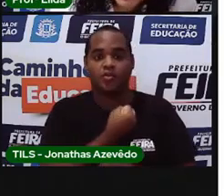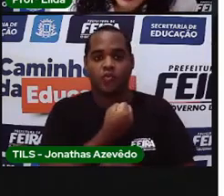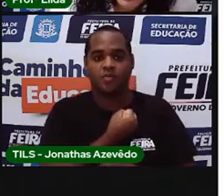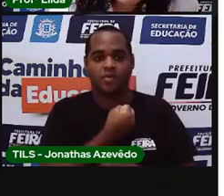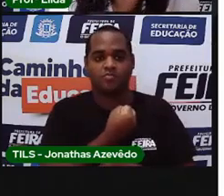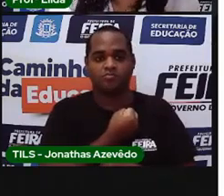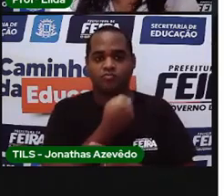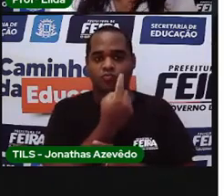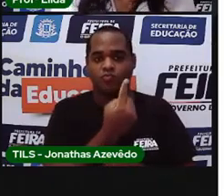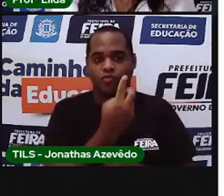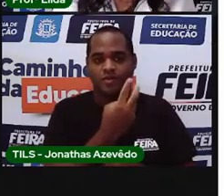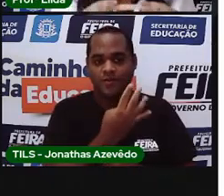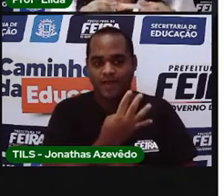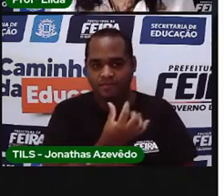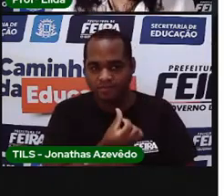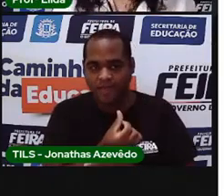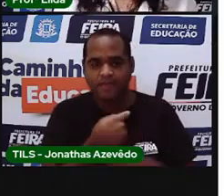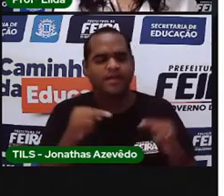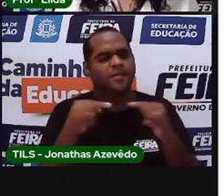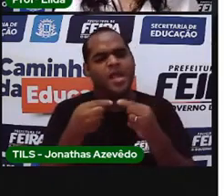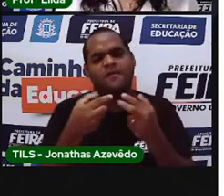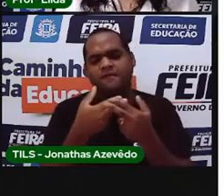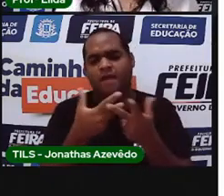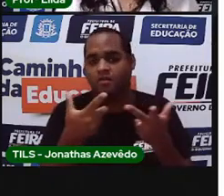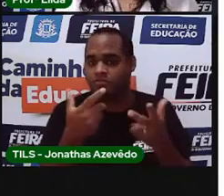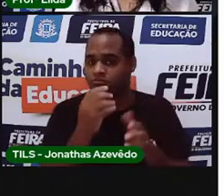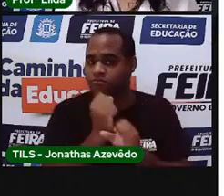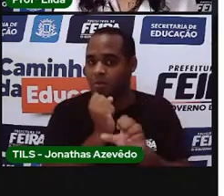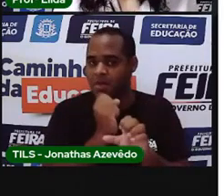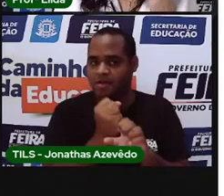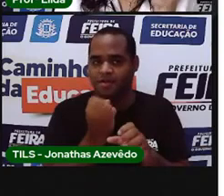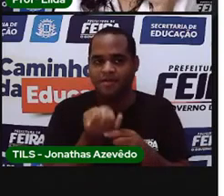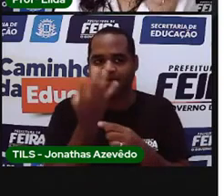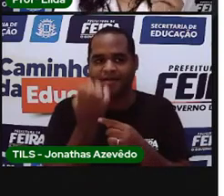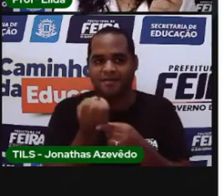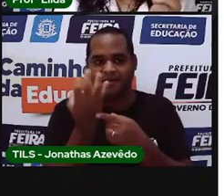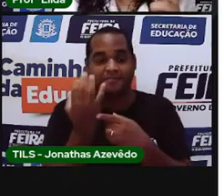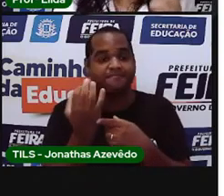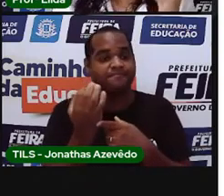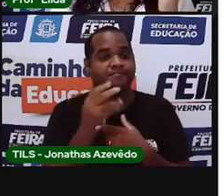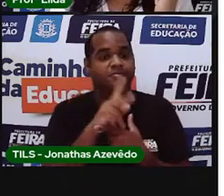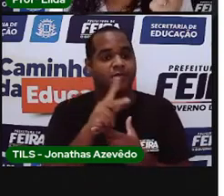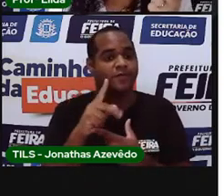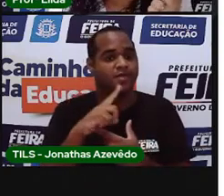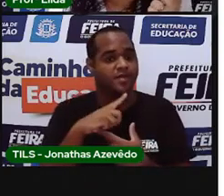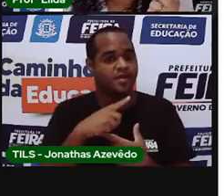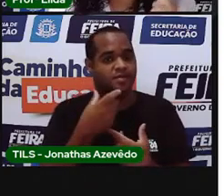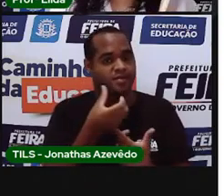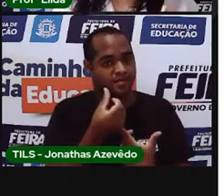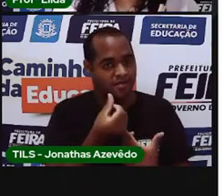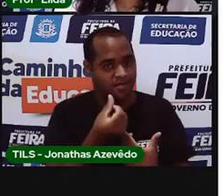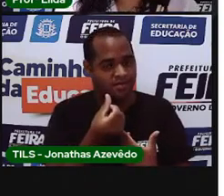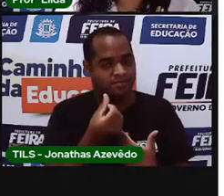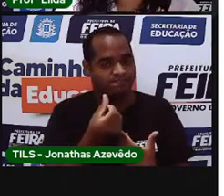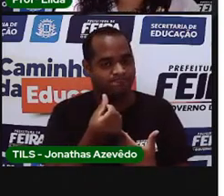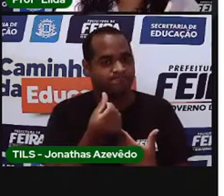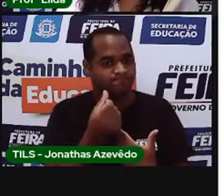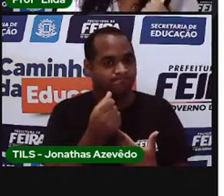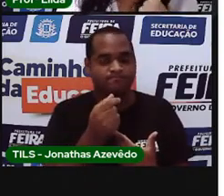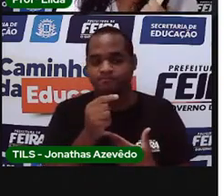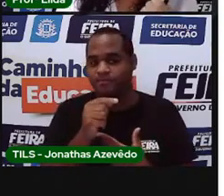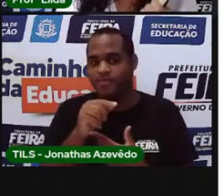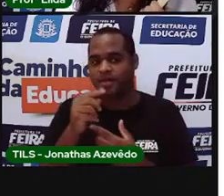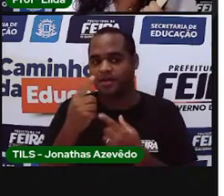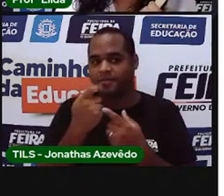cardinais, eles indicam uma quantidade. Então, a pró aqui tem seis palitos